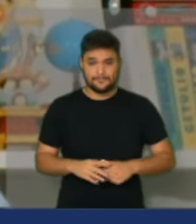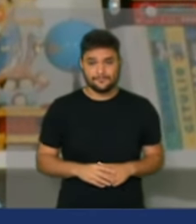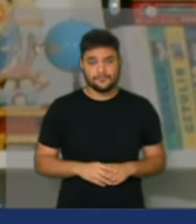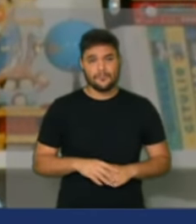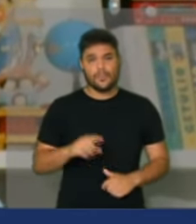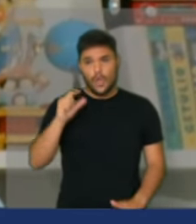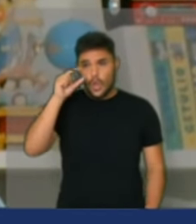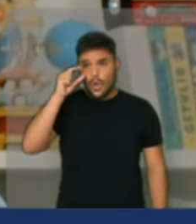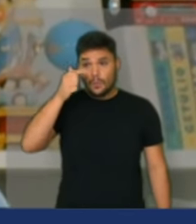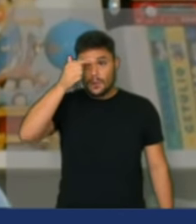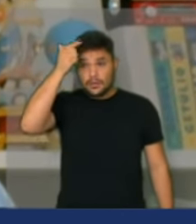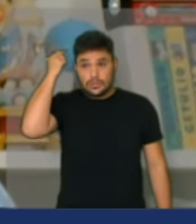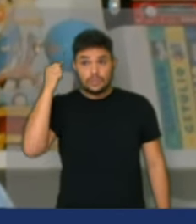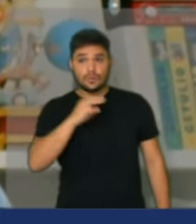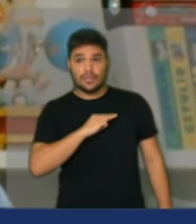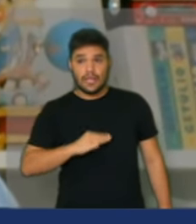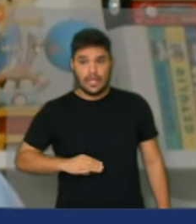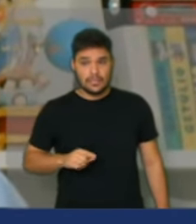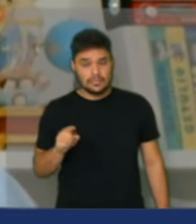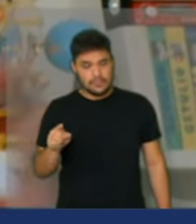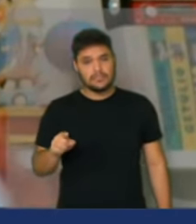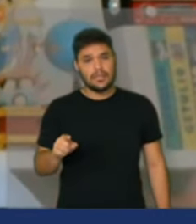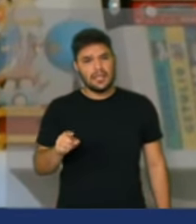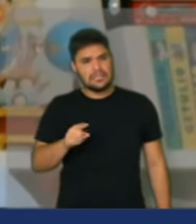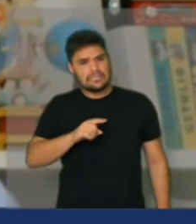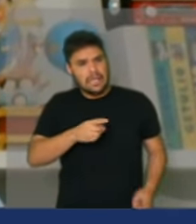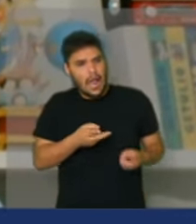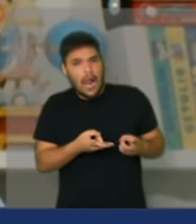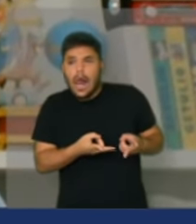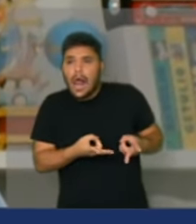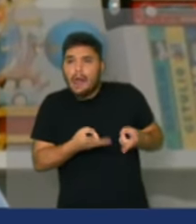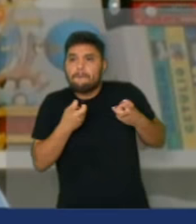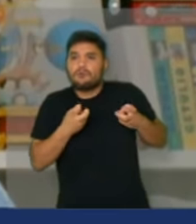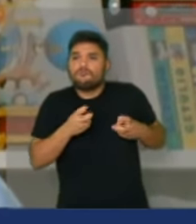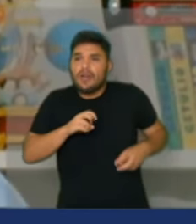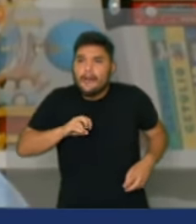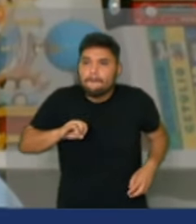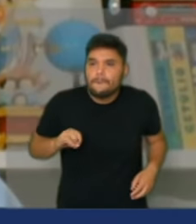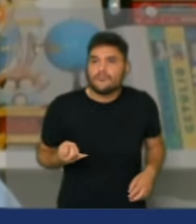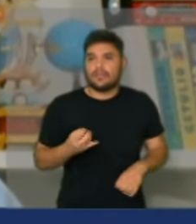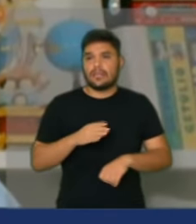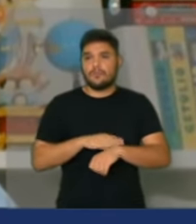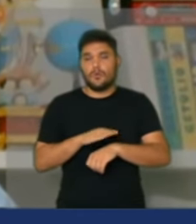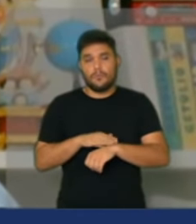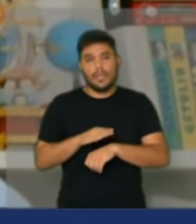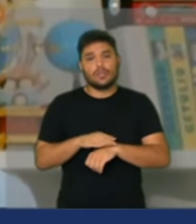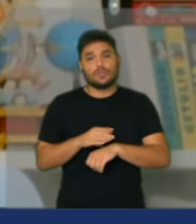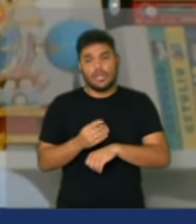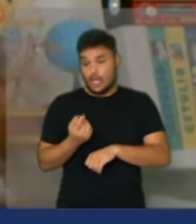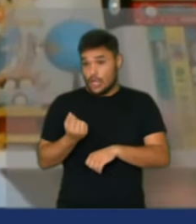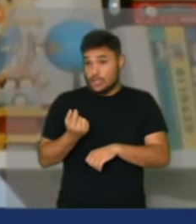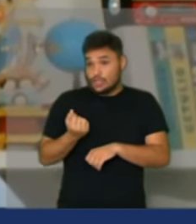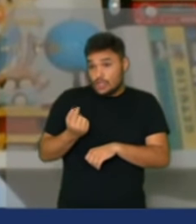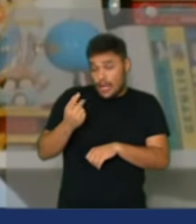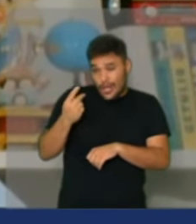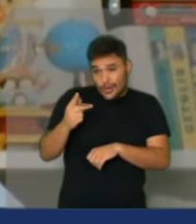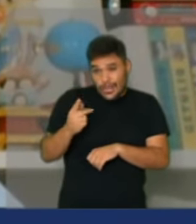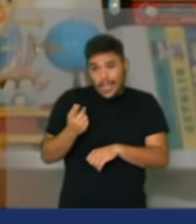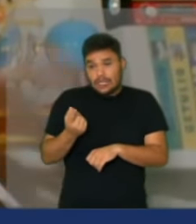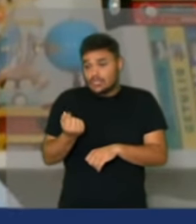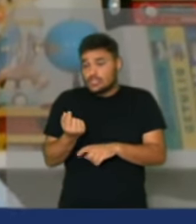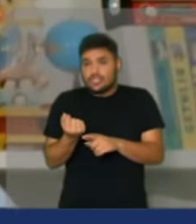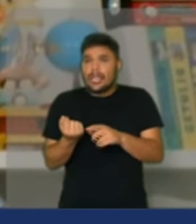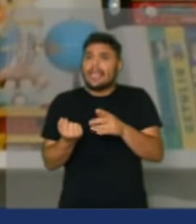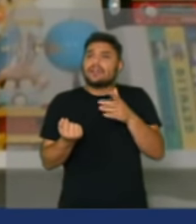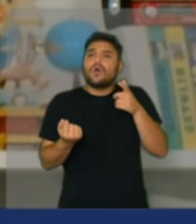Guedes que, se aproveitando do momento, faz aplicações de dinheiro que ninguém sabe de onde é porque são